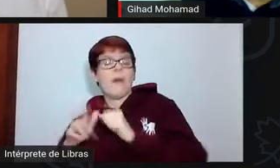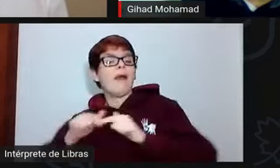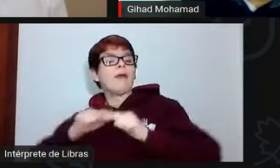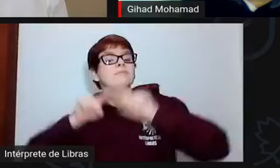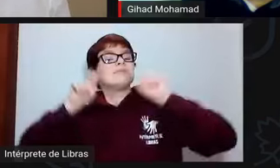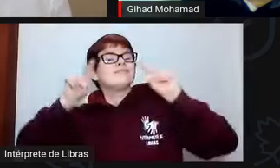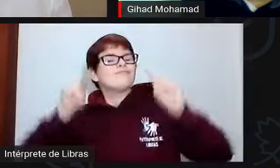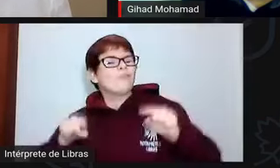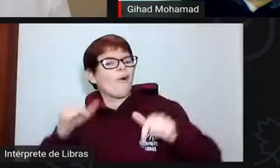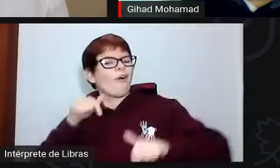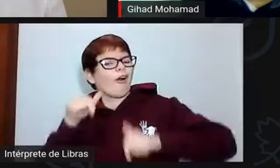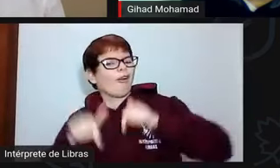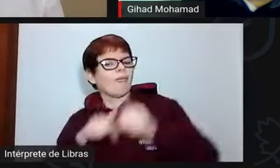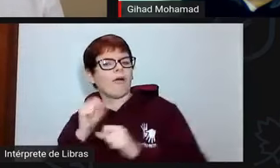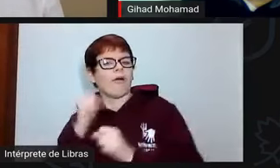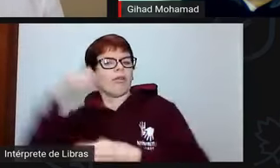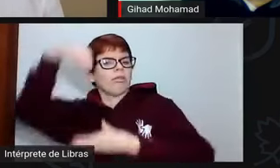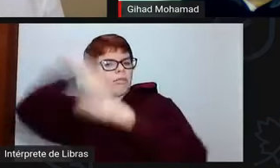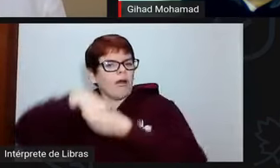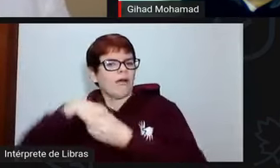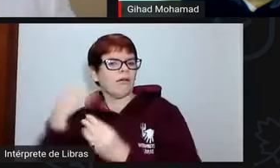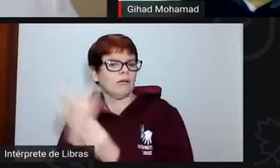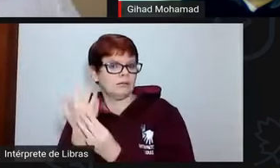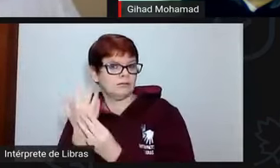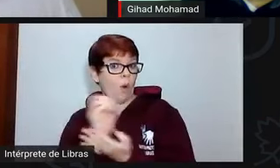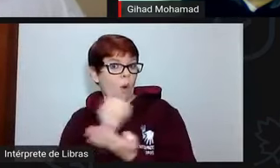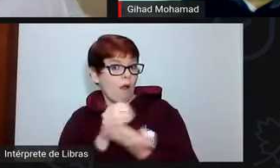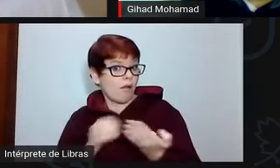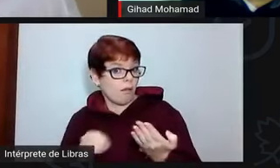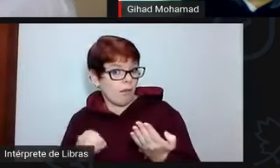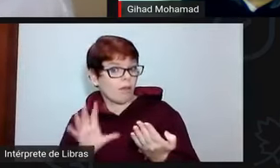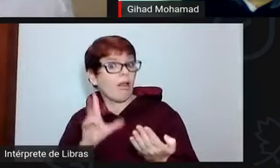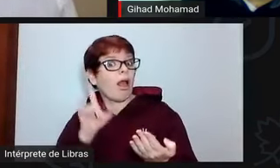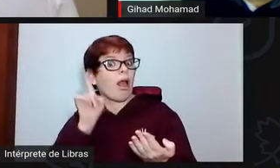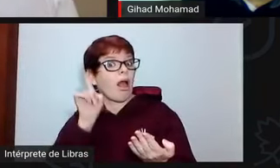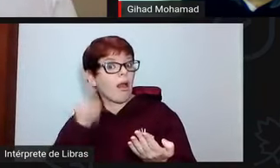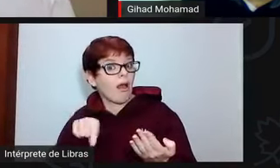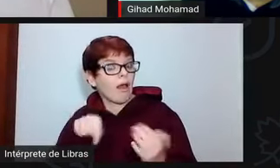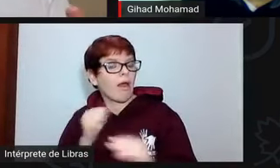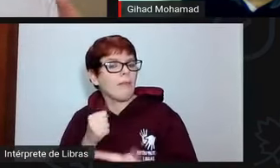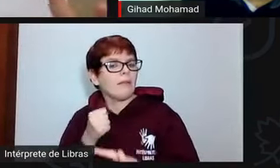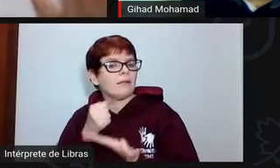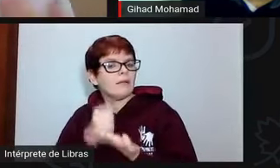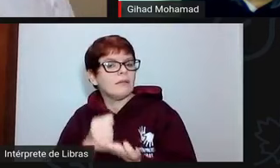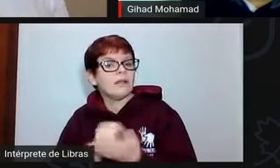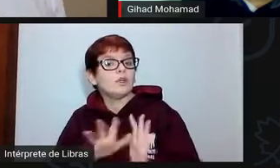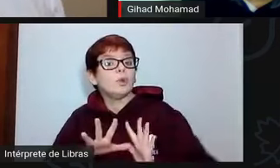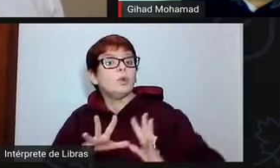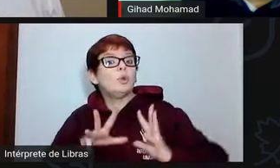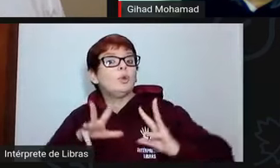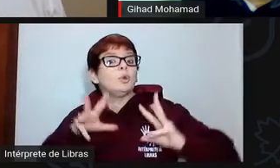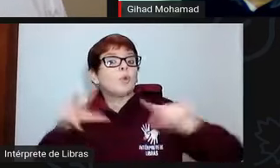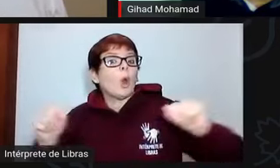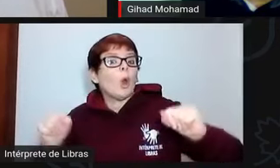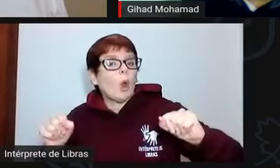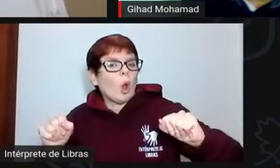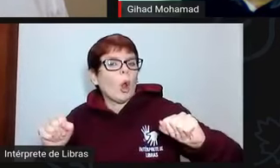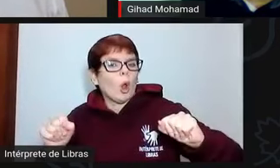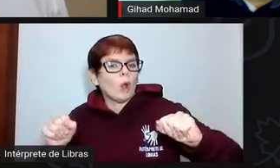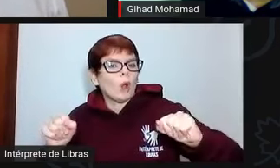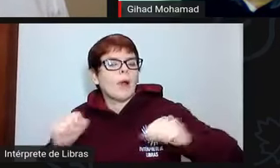e para as servidoras. O orçamento da universidade é para atender as demandas que a população apresenta para o estado.